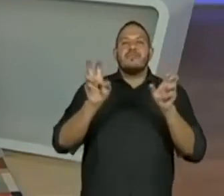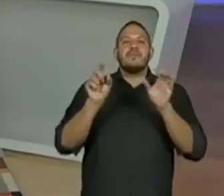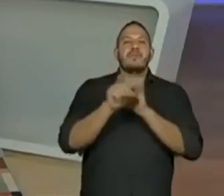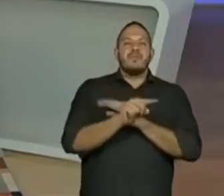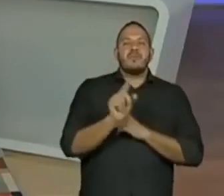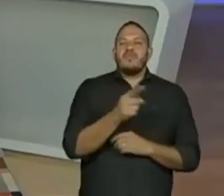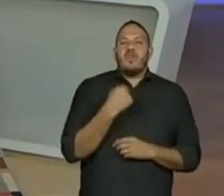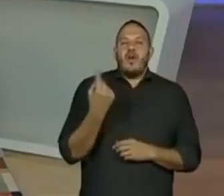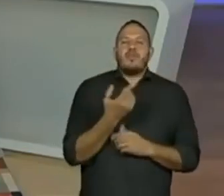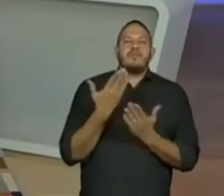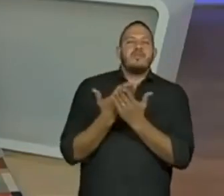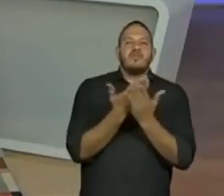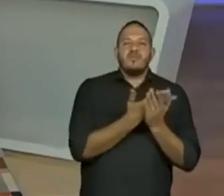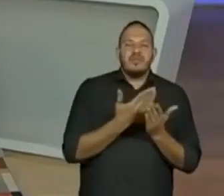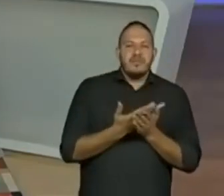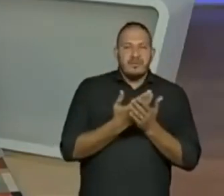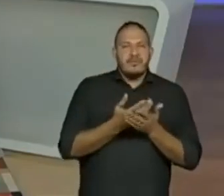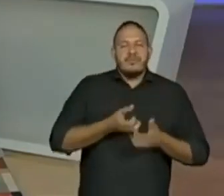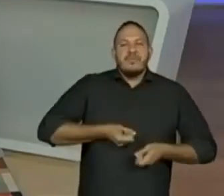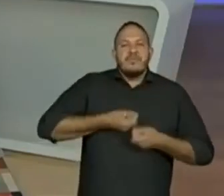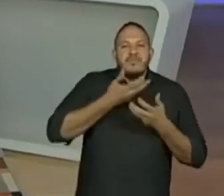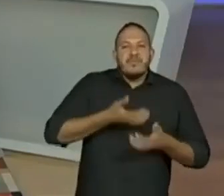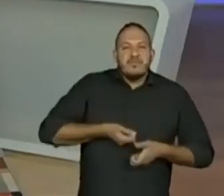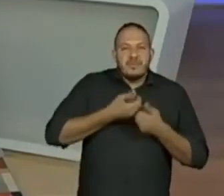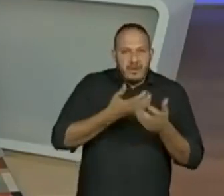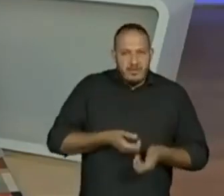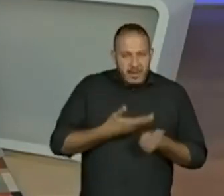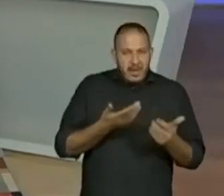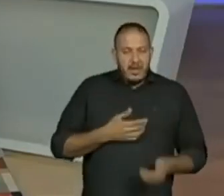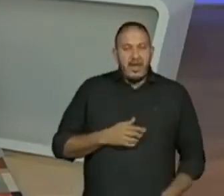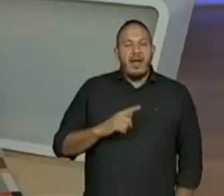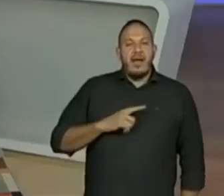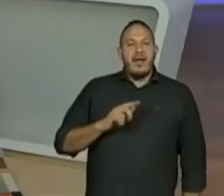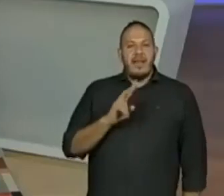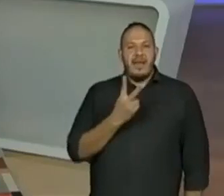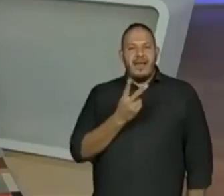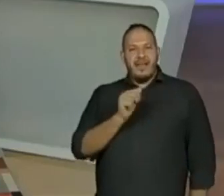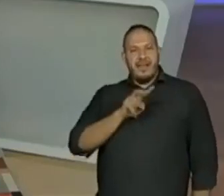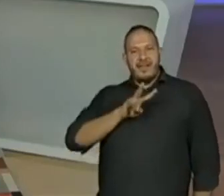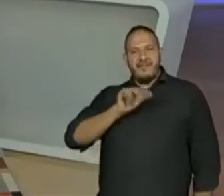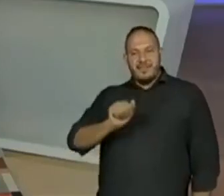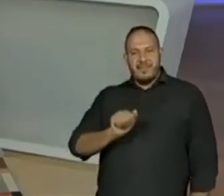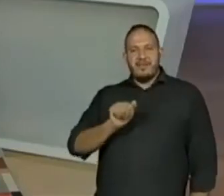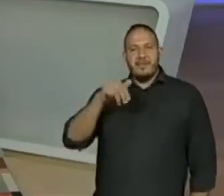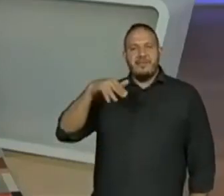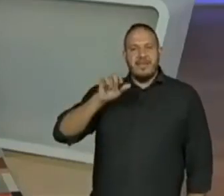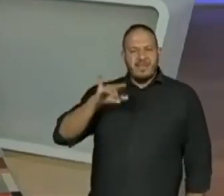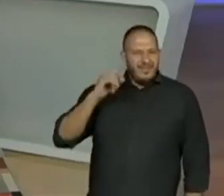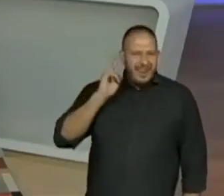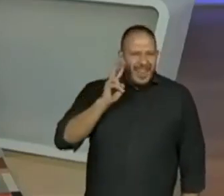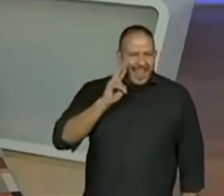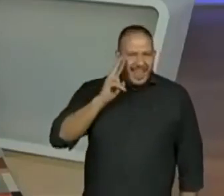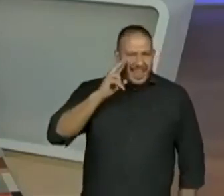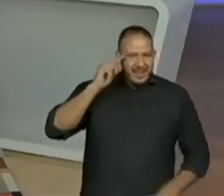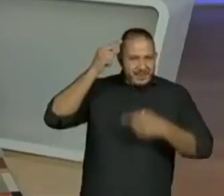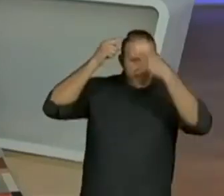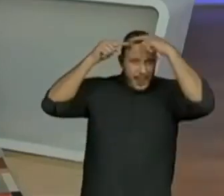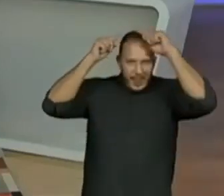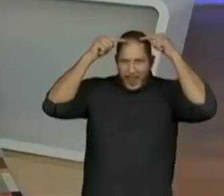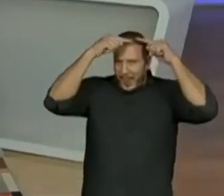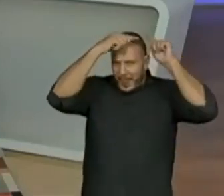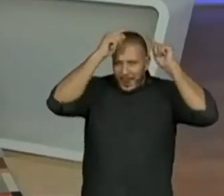Nós estávamos estudando o poema Havia um Menino. Lembra do menino que tinha um caracol lá